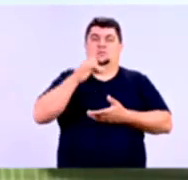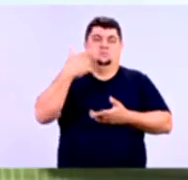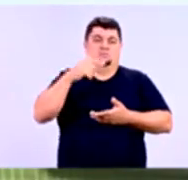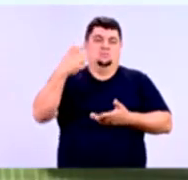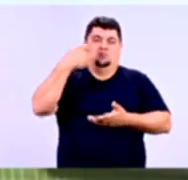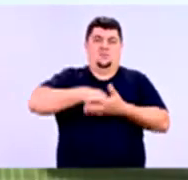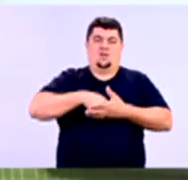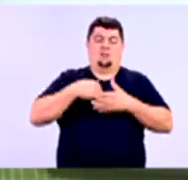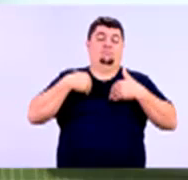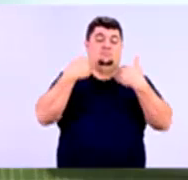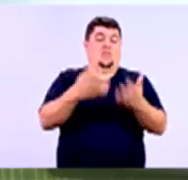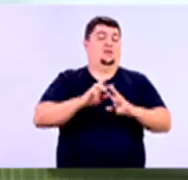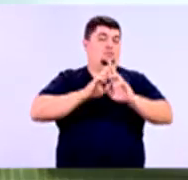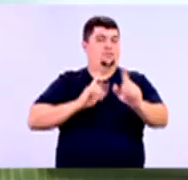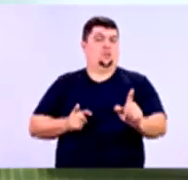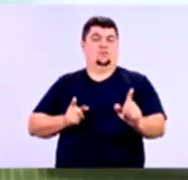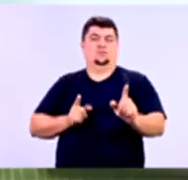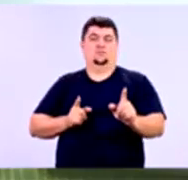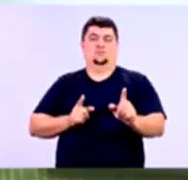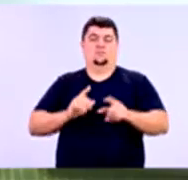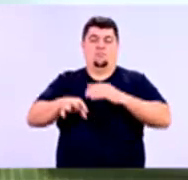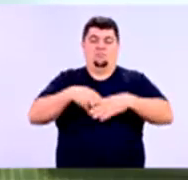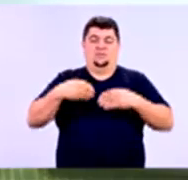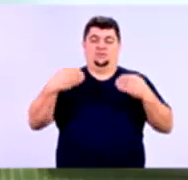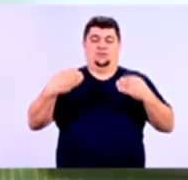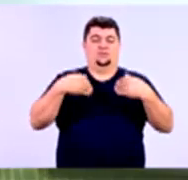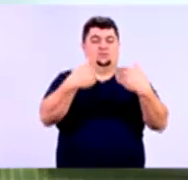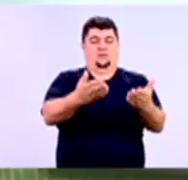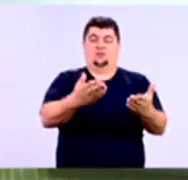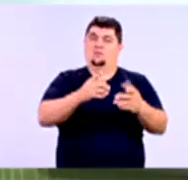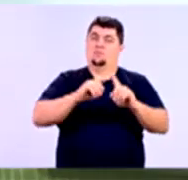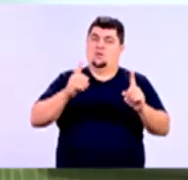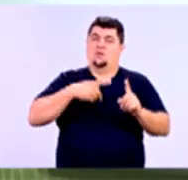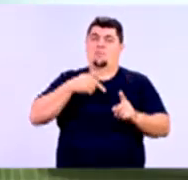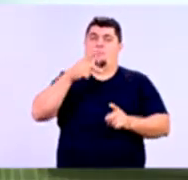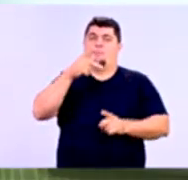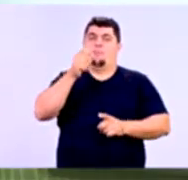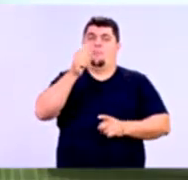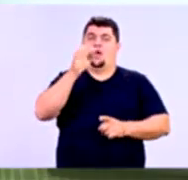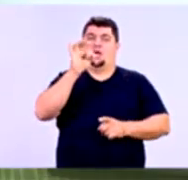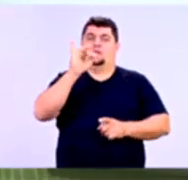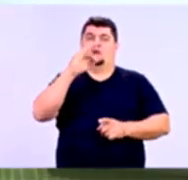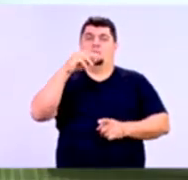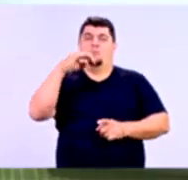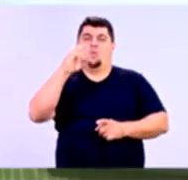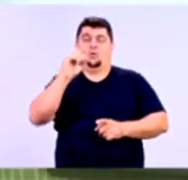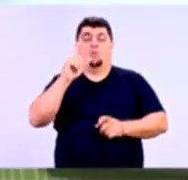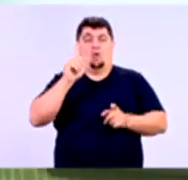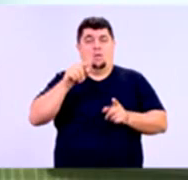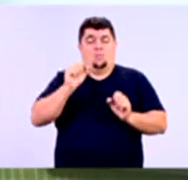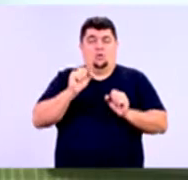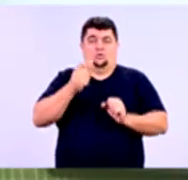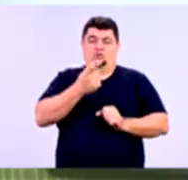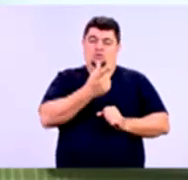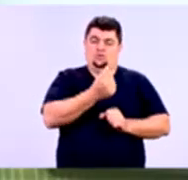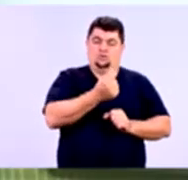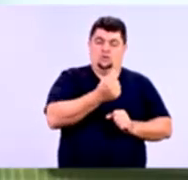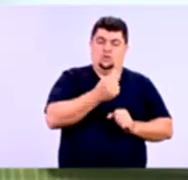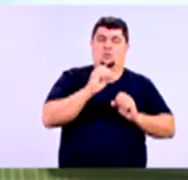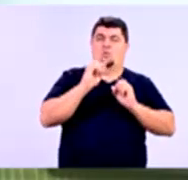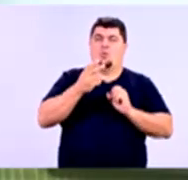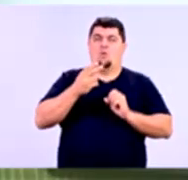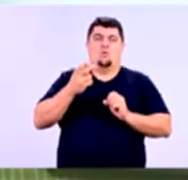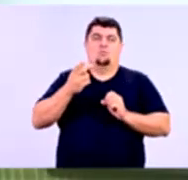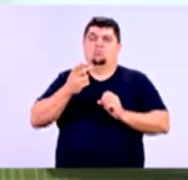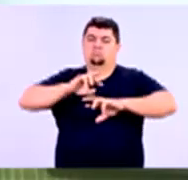volta, isso é uma doação, isso é um presente. Quando a gente fala patrimônio, a gente pode estar falando de dinheiro, propriamente dito, ou pode estar falando de uma